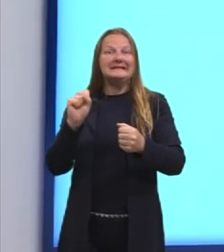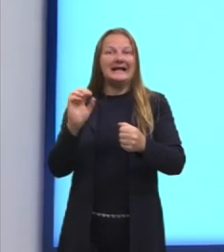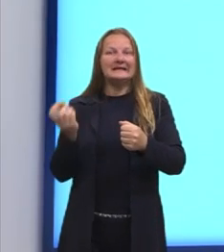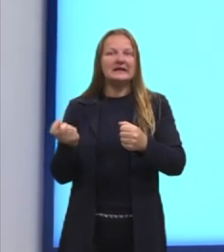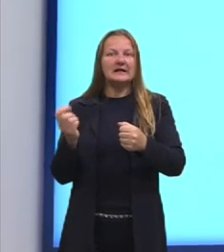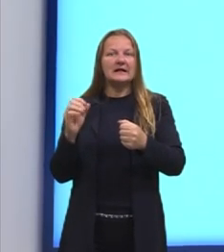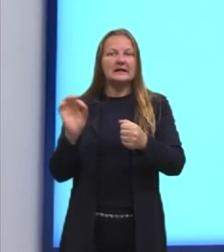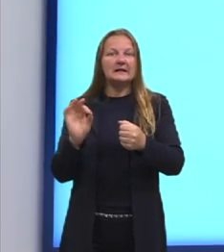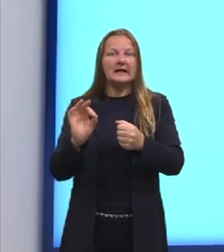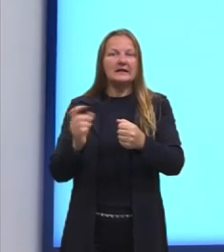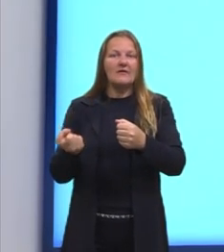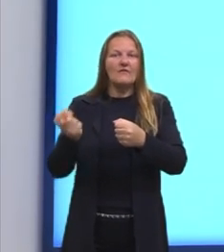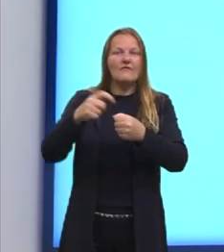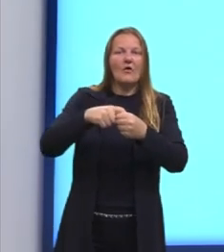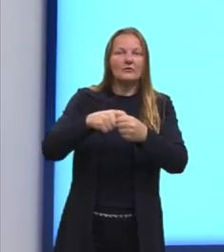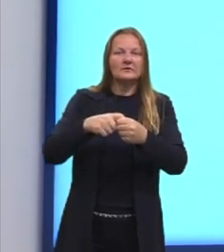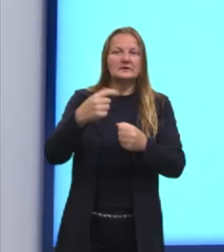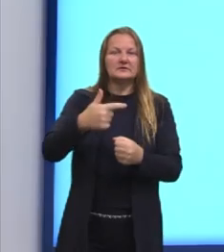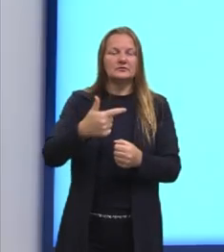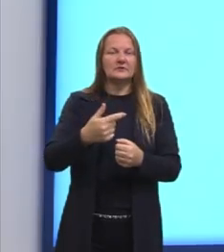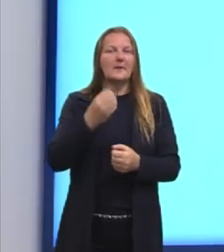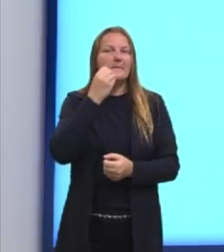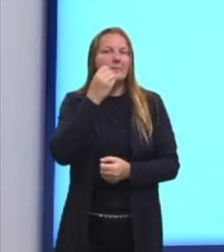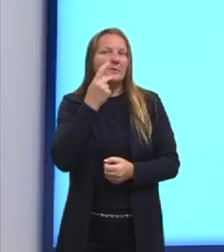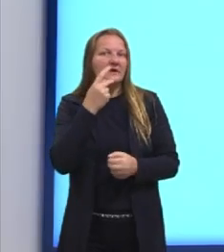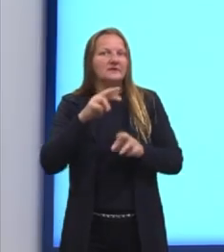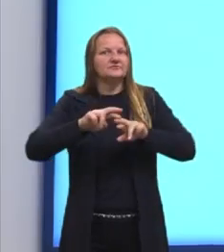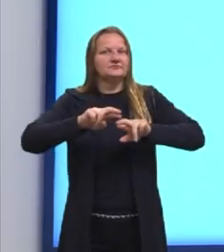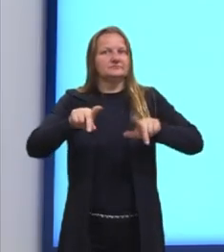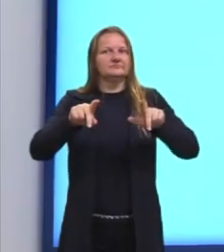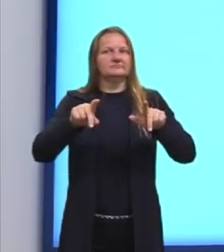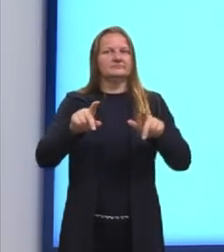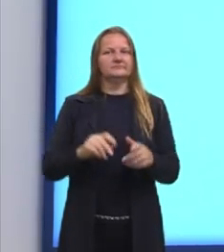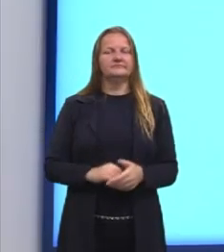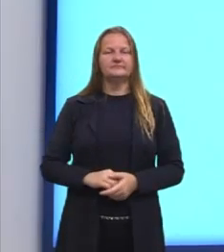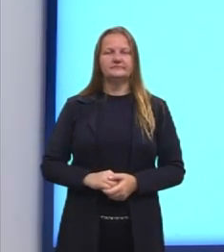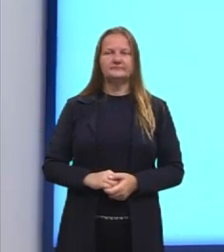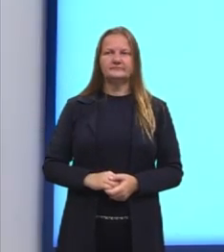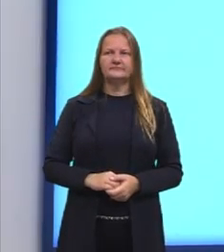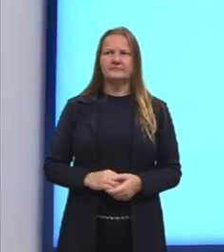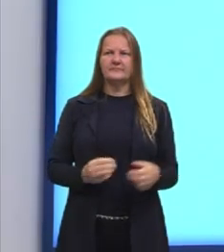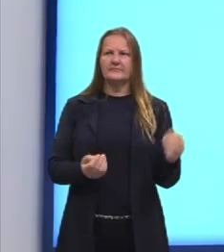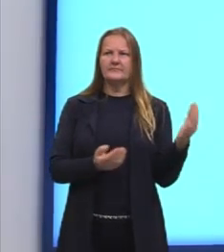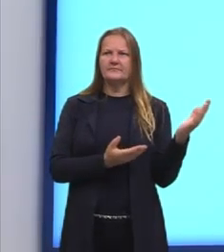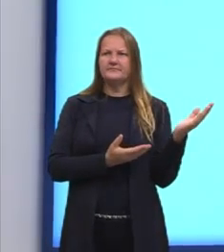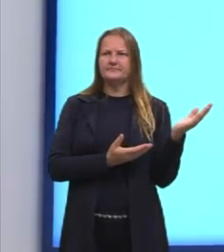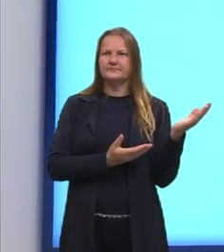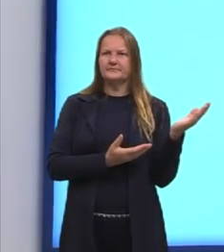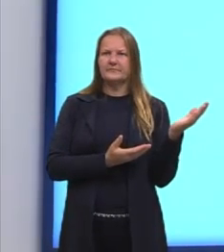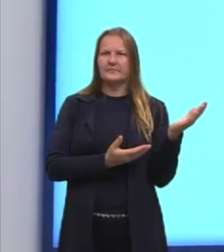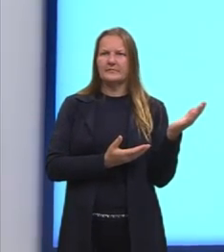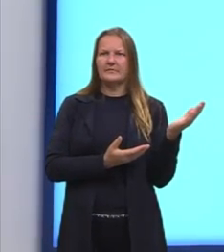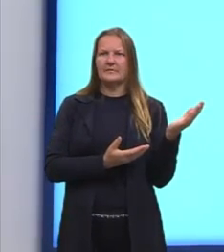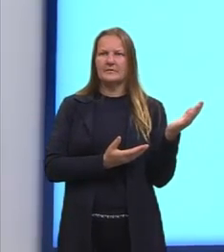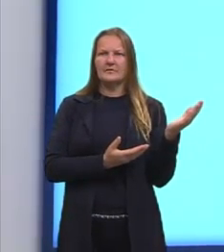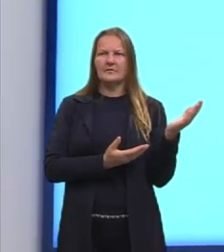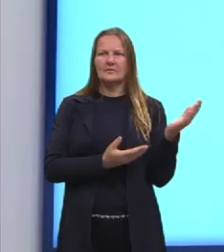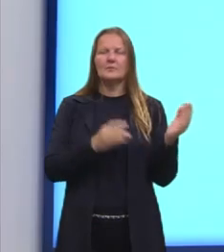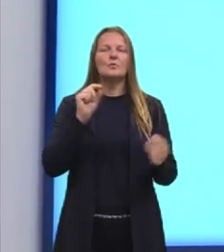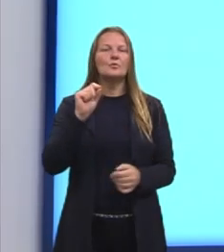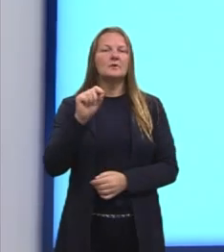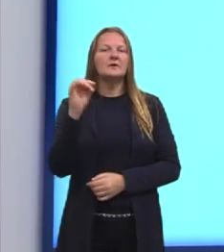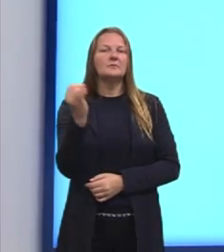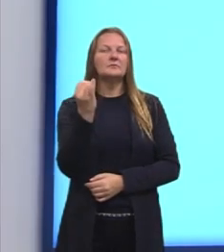e tiro a segunda, aí as probabilidades mudam. Nesse caso aqui, o que que nós vamos considerar, então?